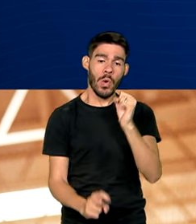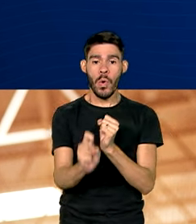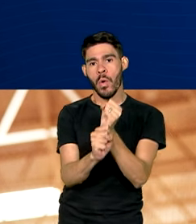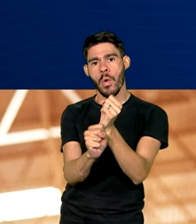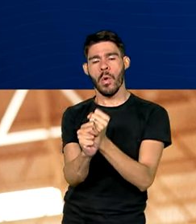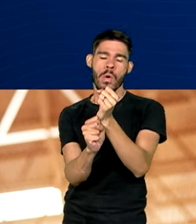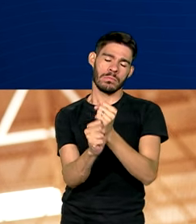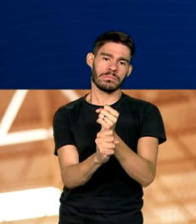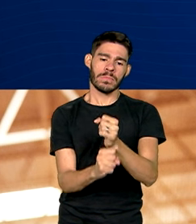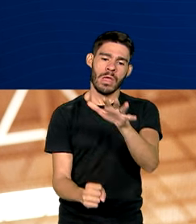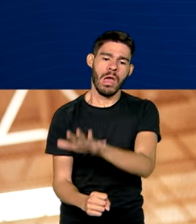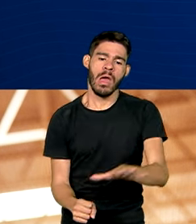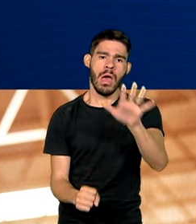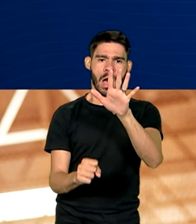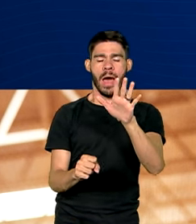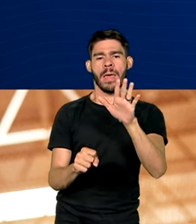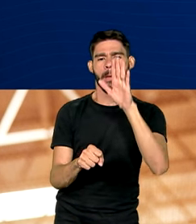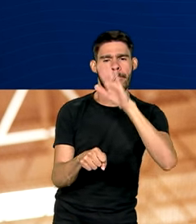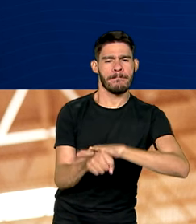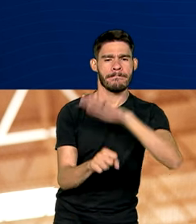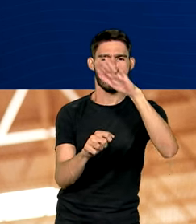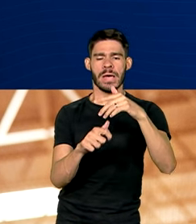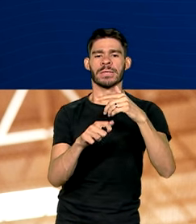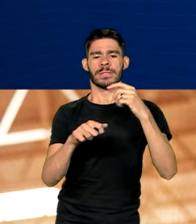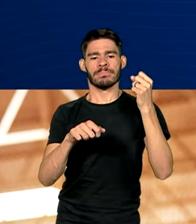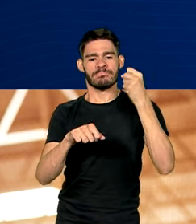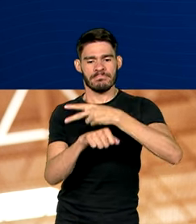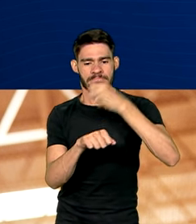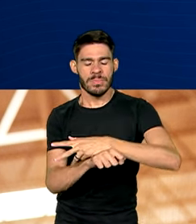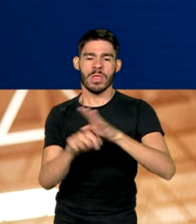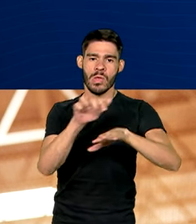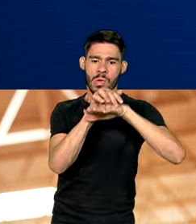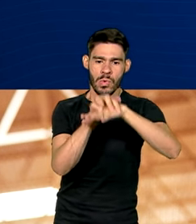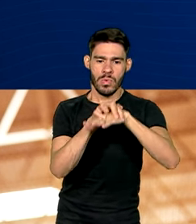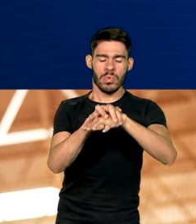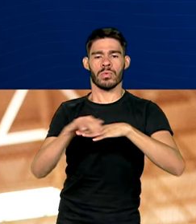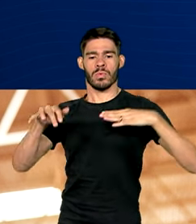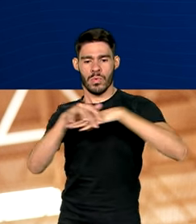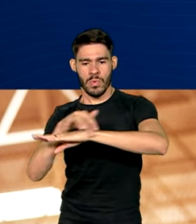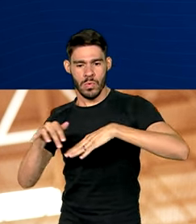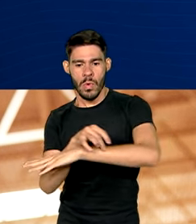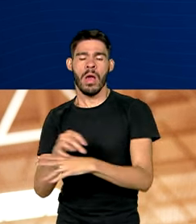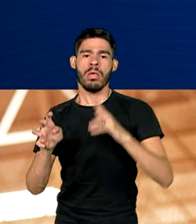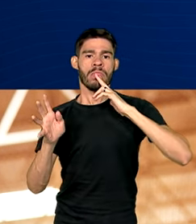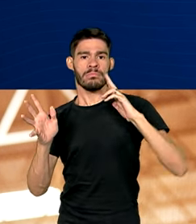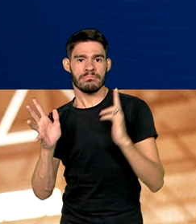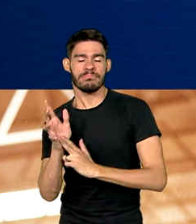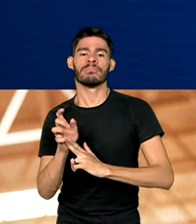Os segmentos que mais empregaram foram transporte, armazenagem e correios,